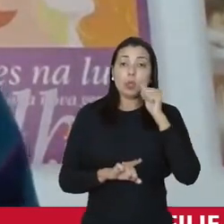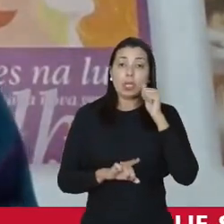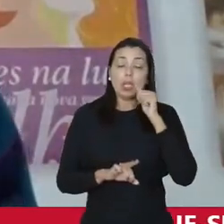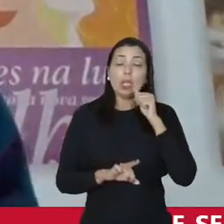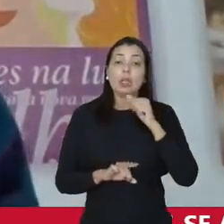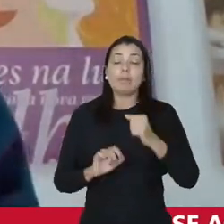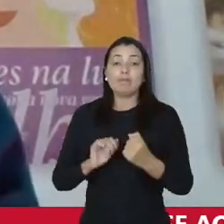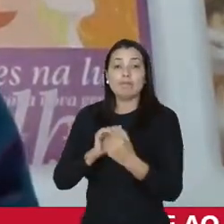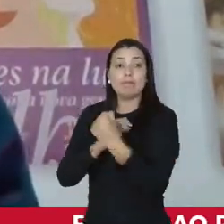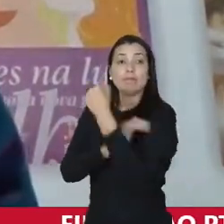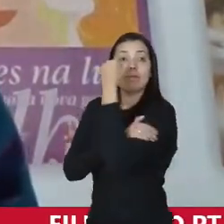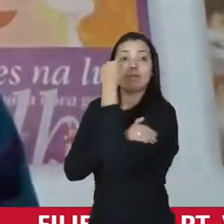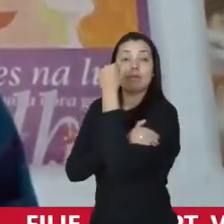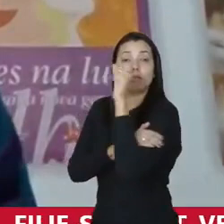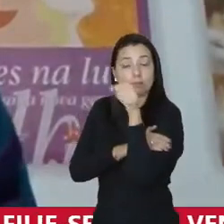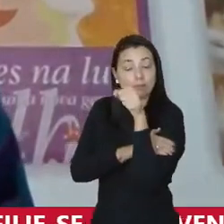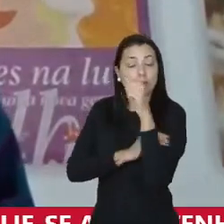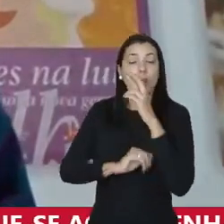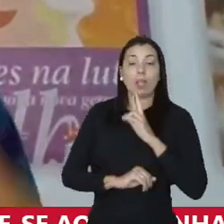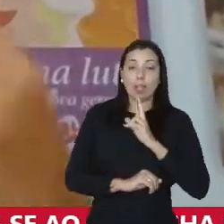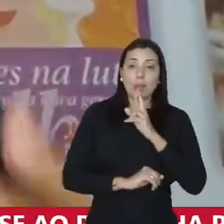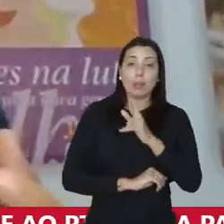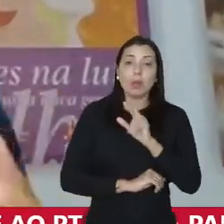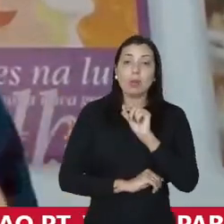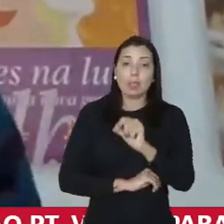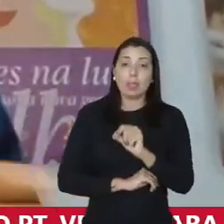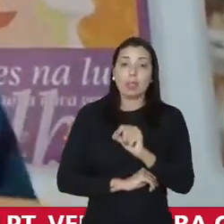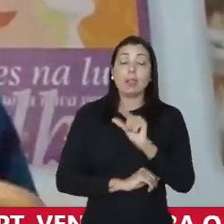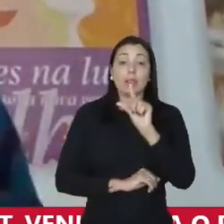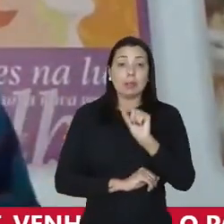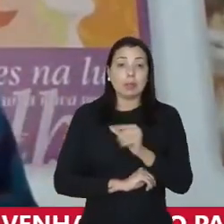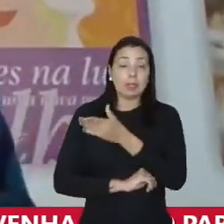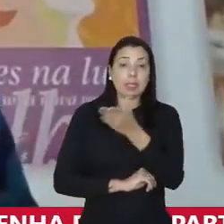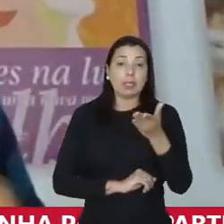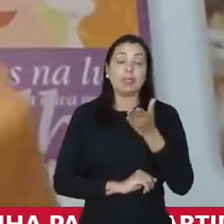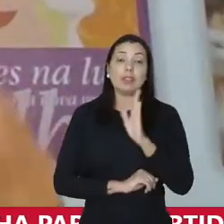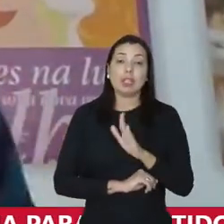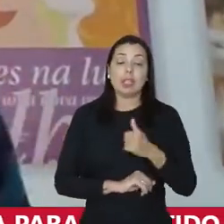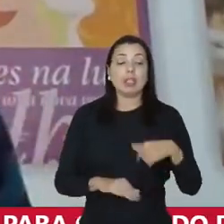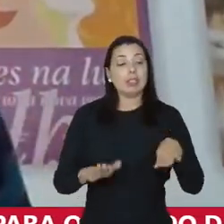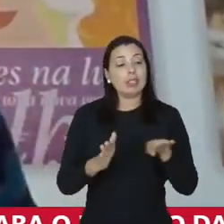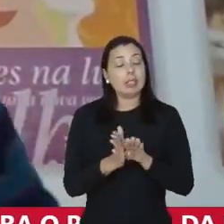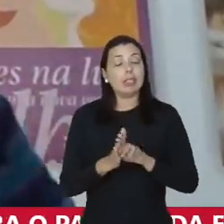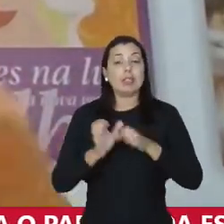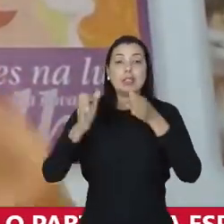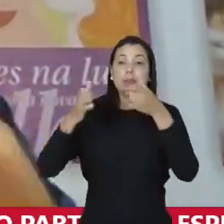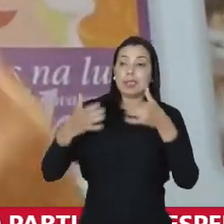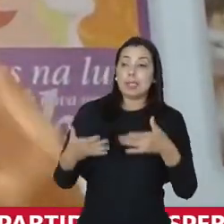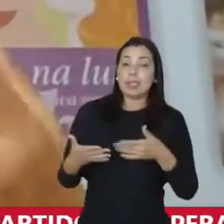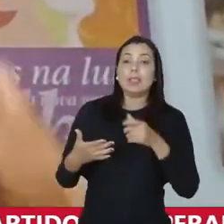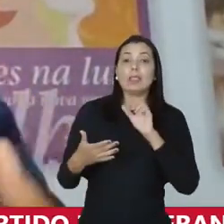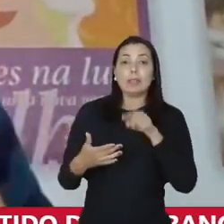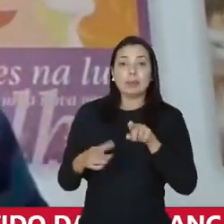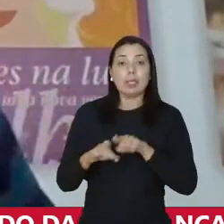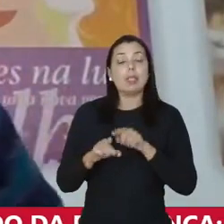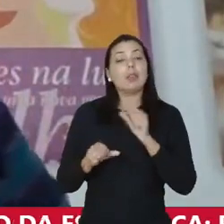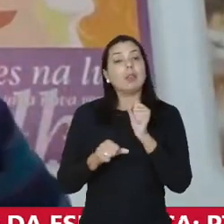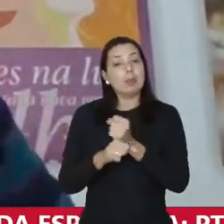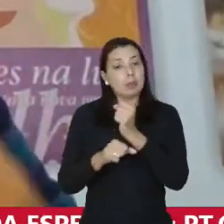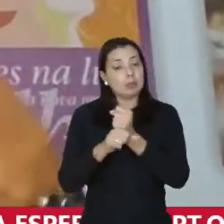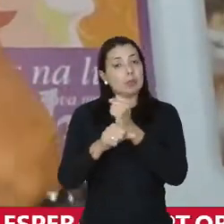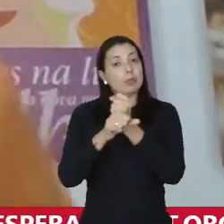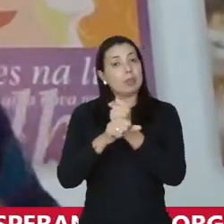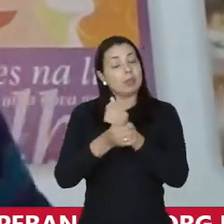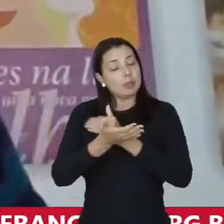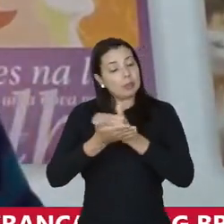feministas é um resultado um pouco daquilo que a gente vem dizendo daquilo que a gente vem construindo